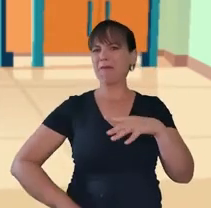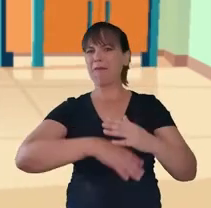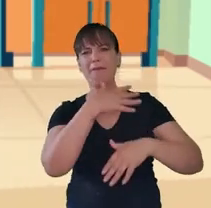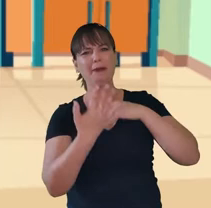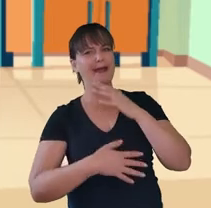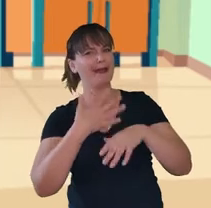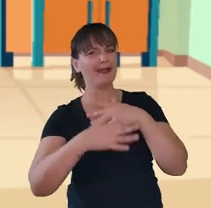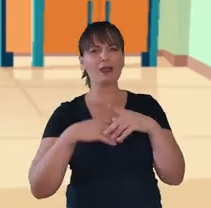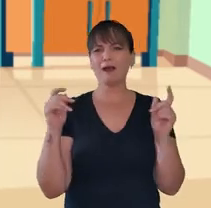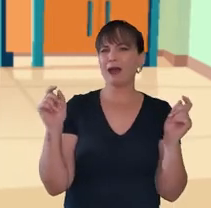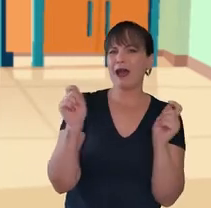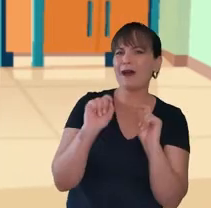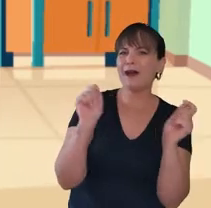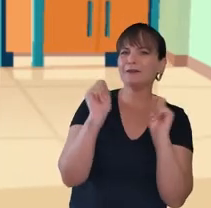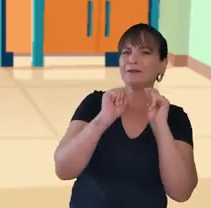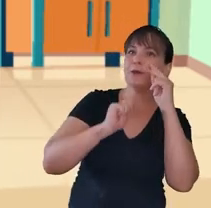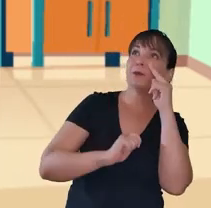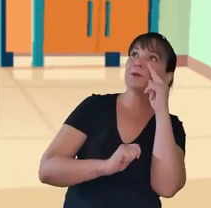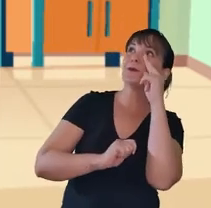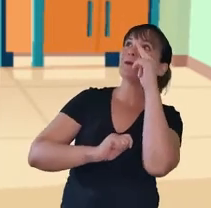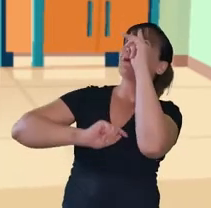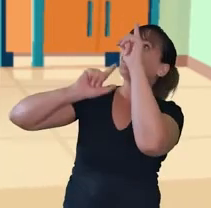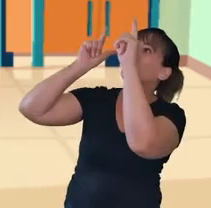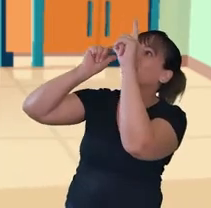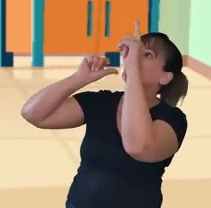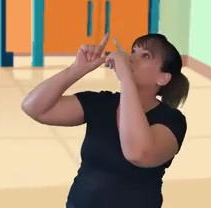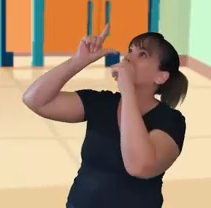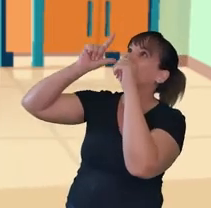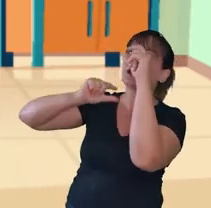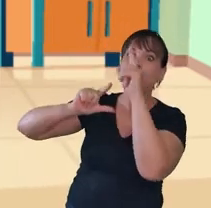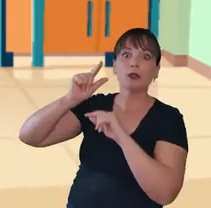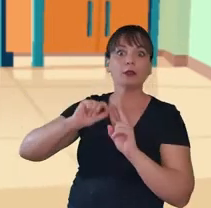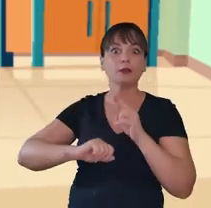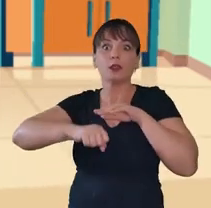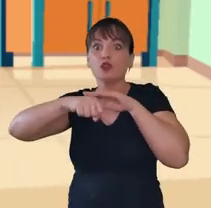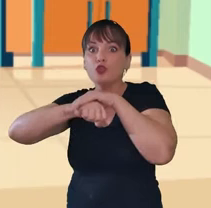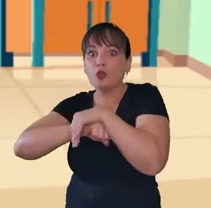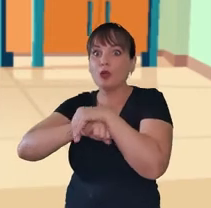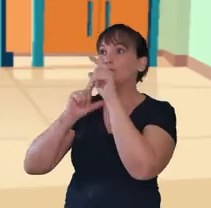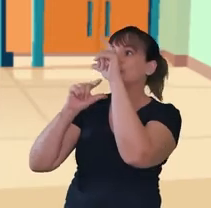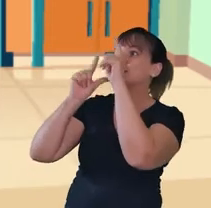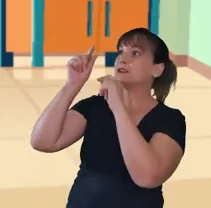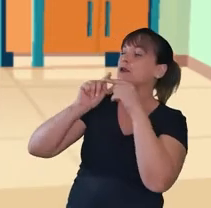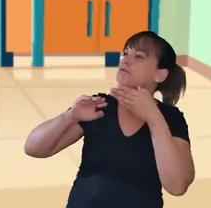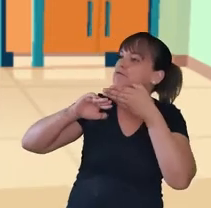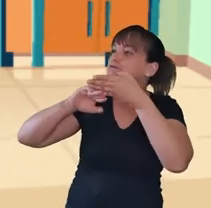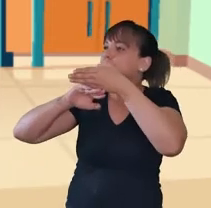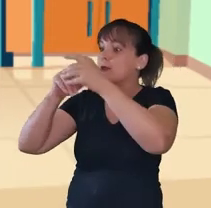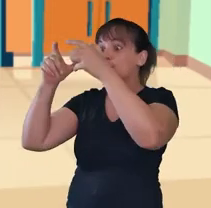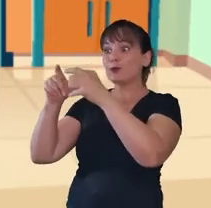levado, que adorava observar as estrelas. Todas as noites, estreladas de luar, ele ia